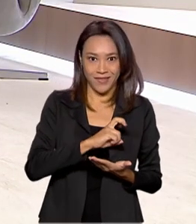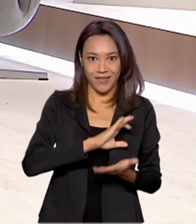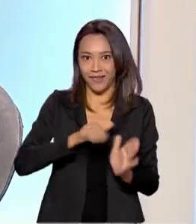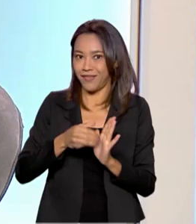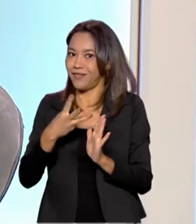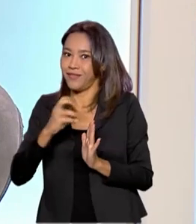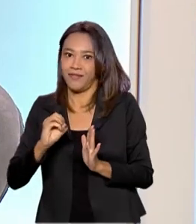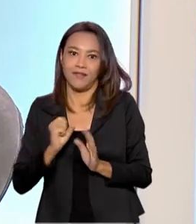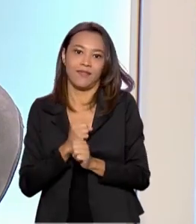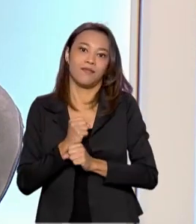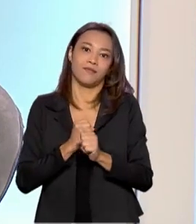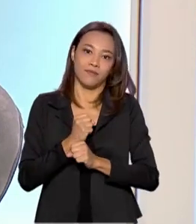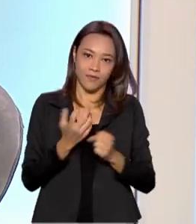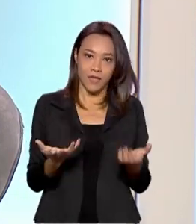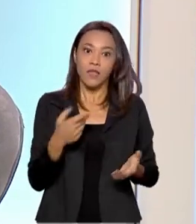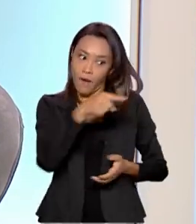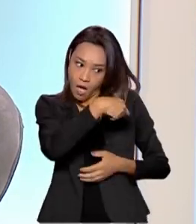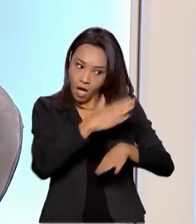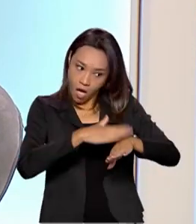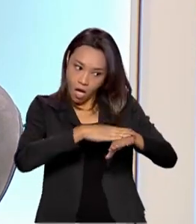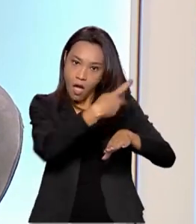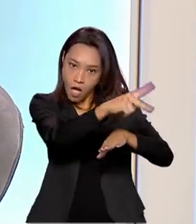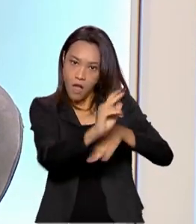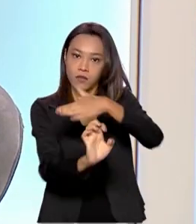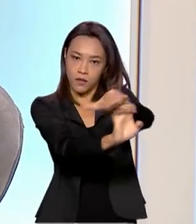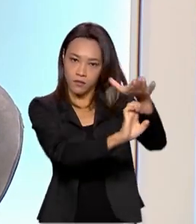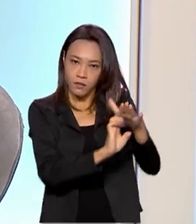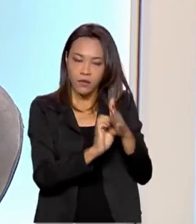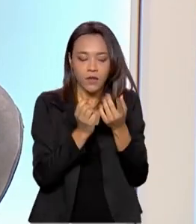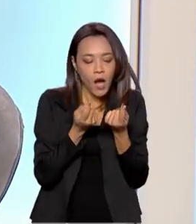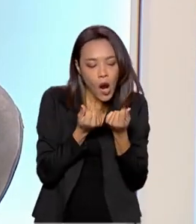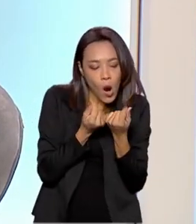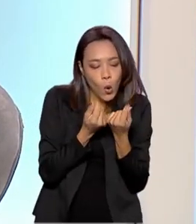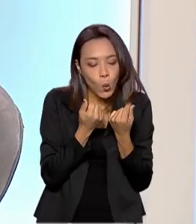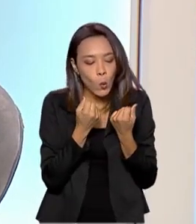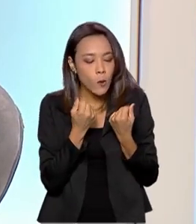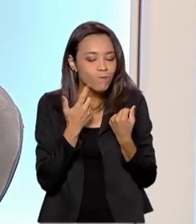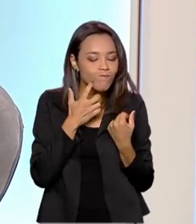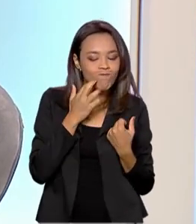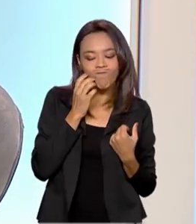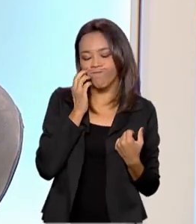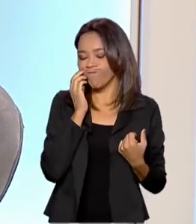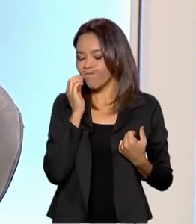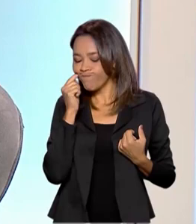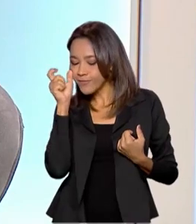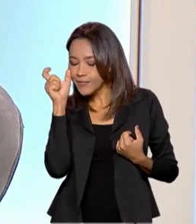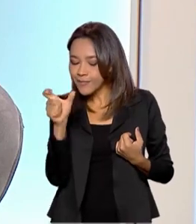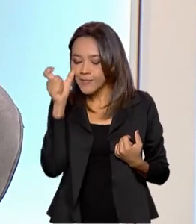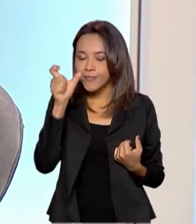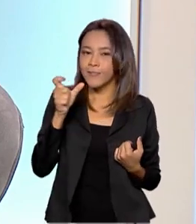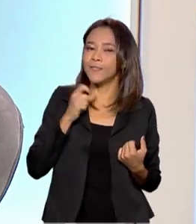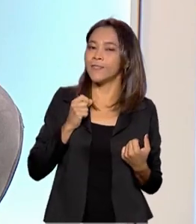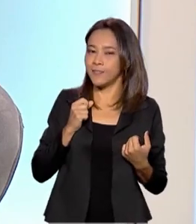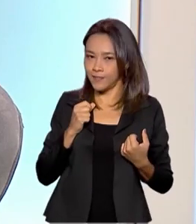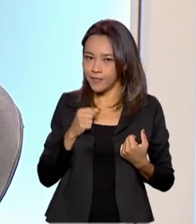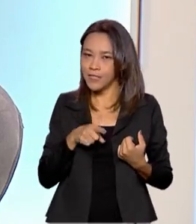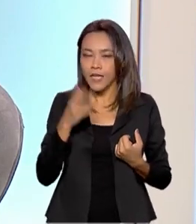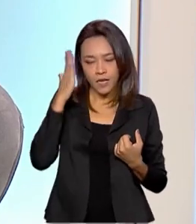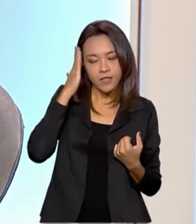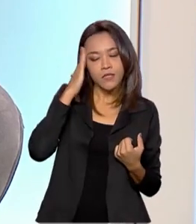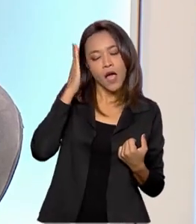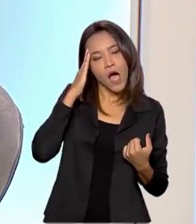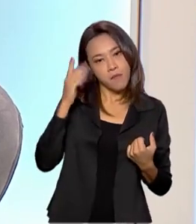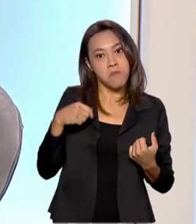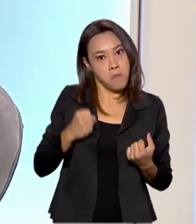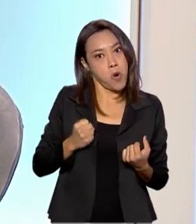Então, ela faz todo esse cálculo, né, Paulo? E dentro, claro, de um portfólio que ela tem, daquilo que ela entende que é o